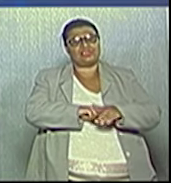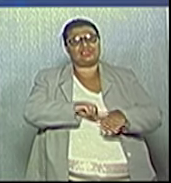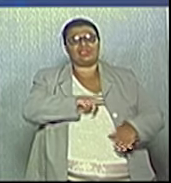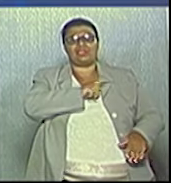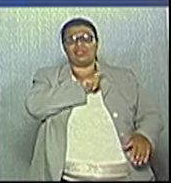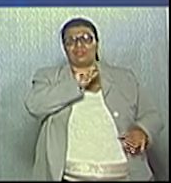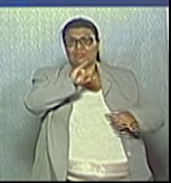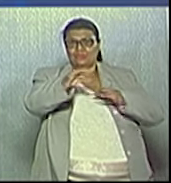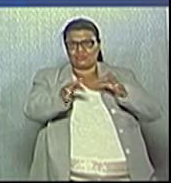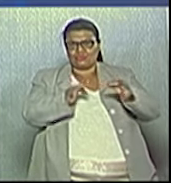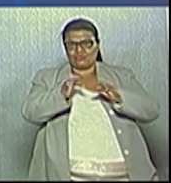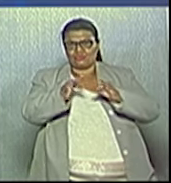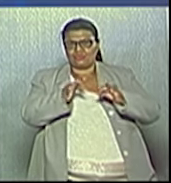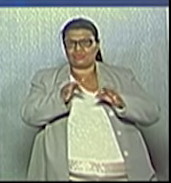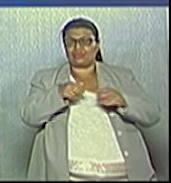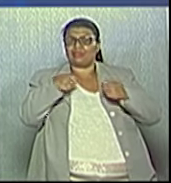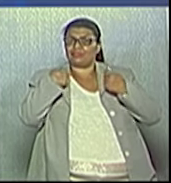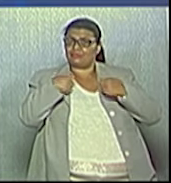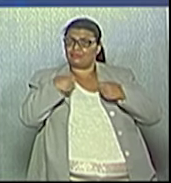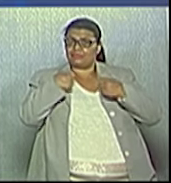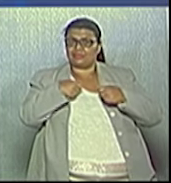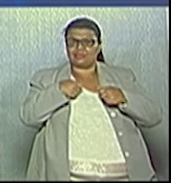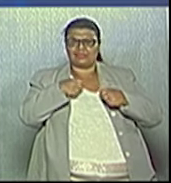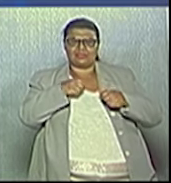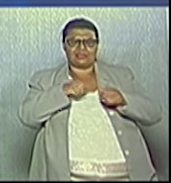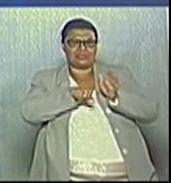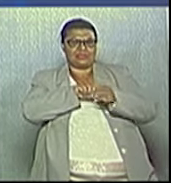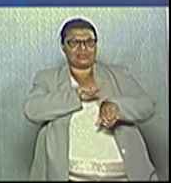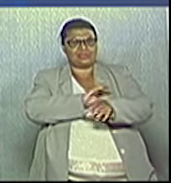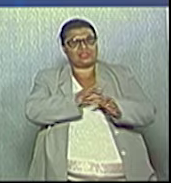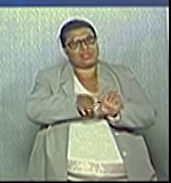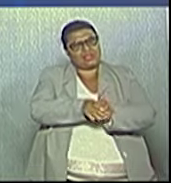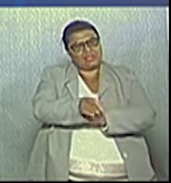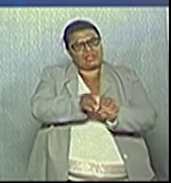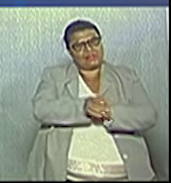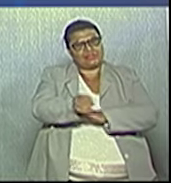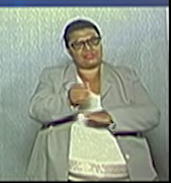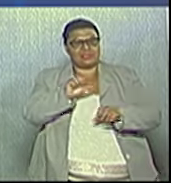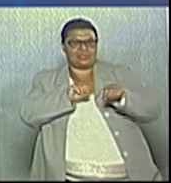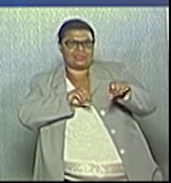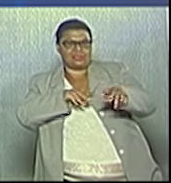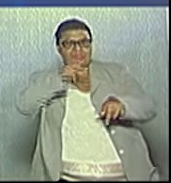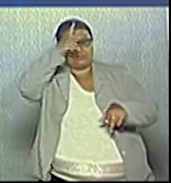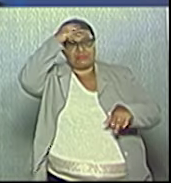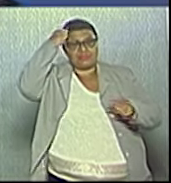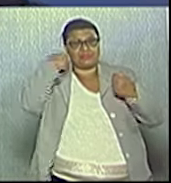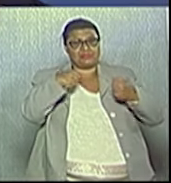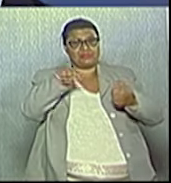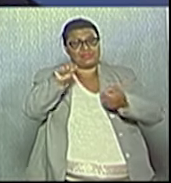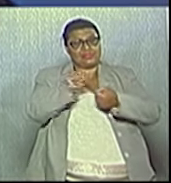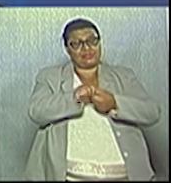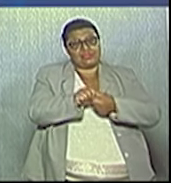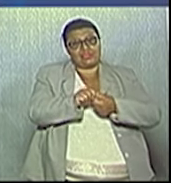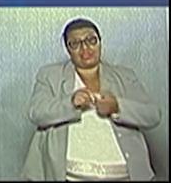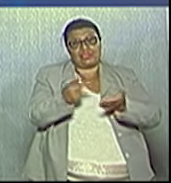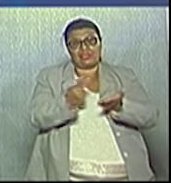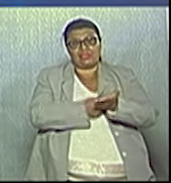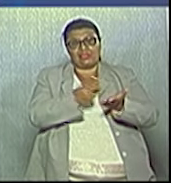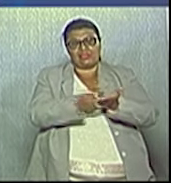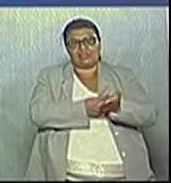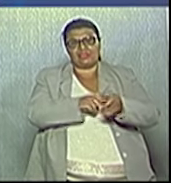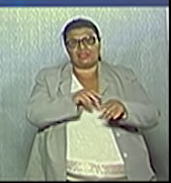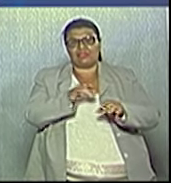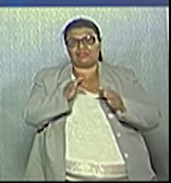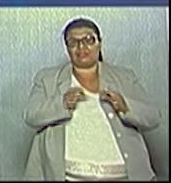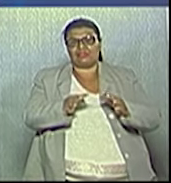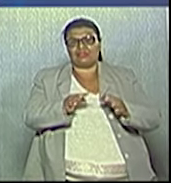jurídico. O secretário jurídico tem a condição de orientar e dizer o que o prefeito deve fazer ou não. E o senhor foi omisso com relação à cobrança